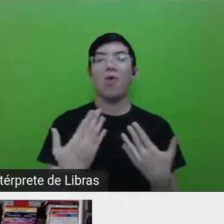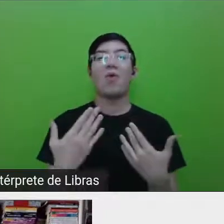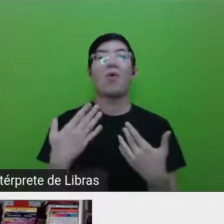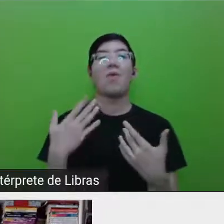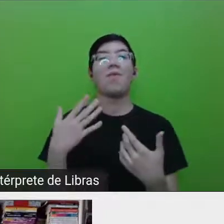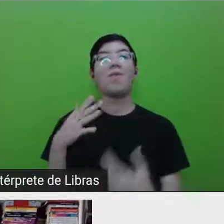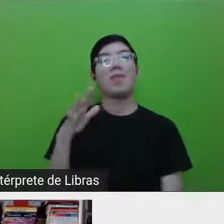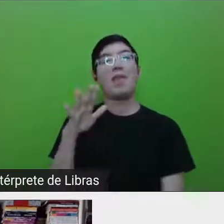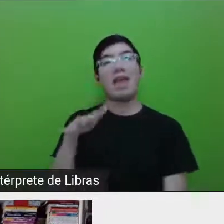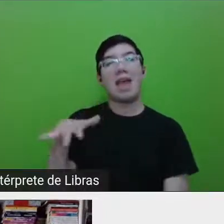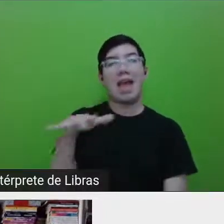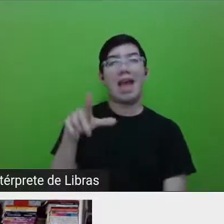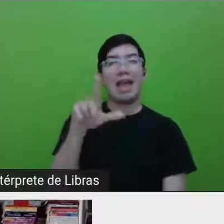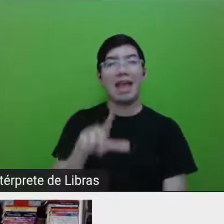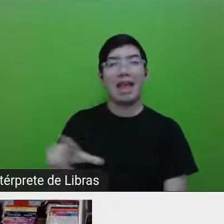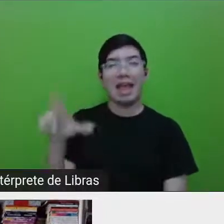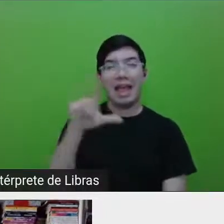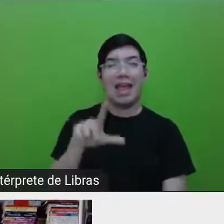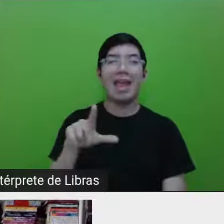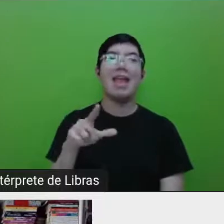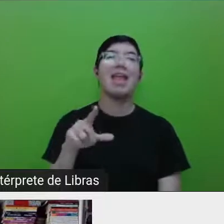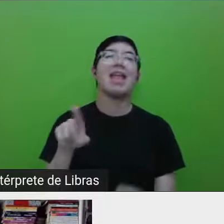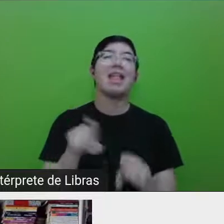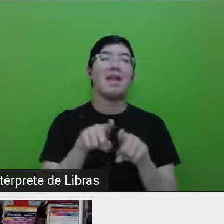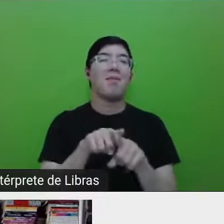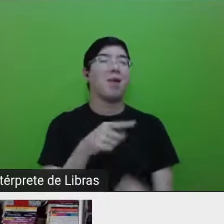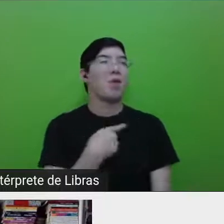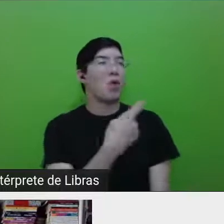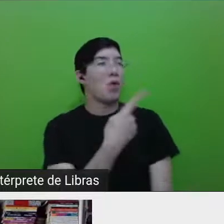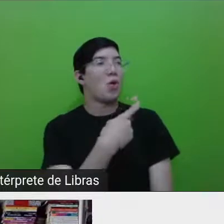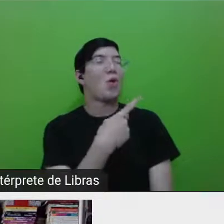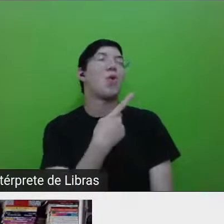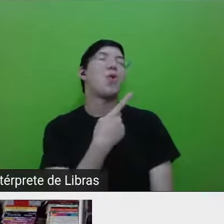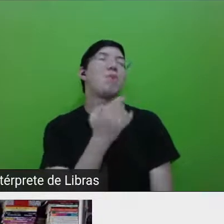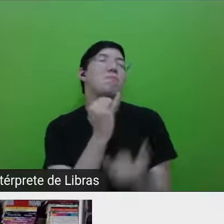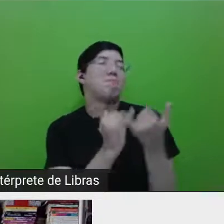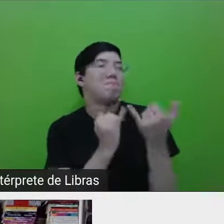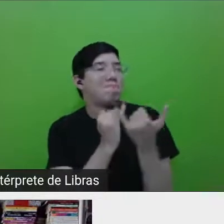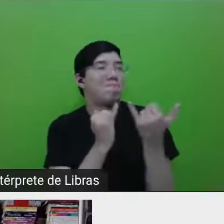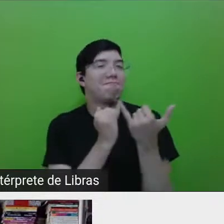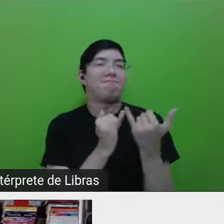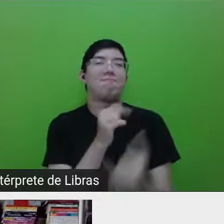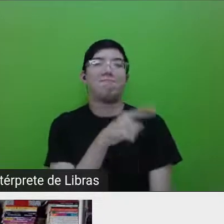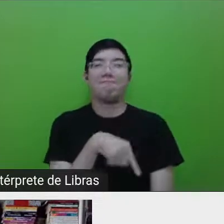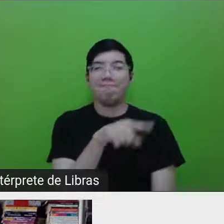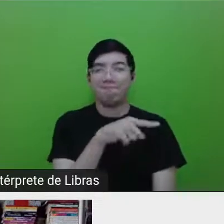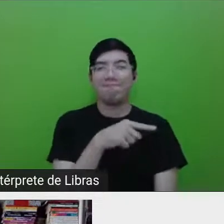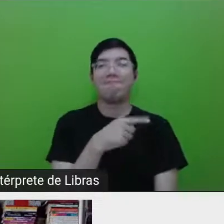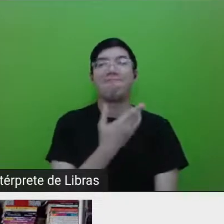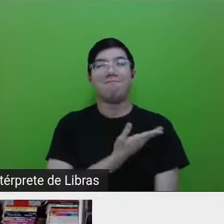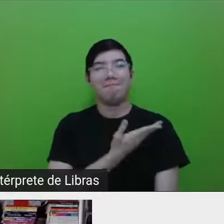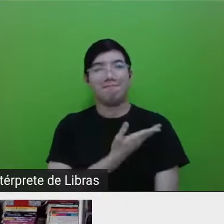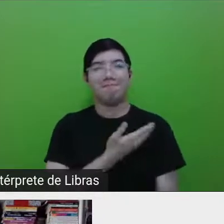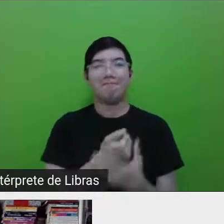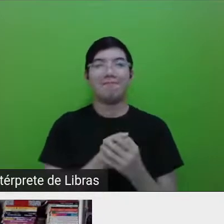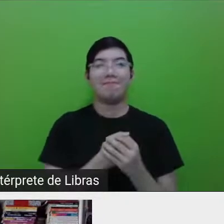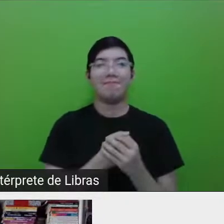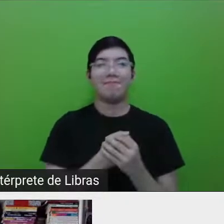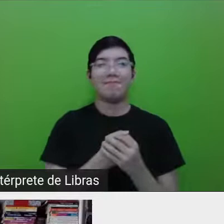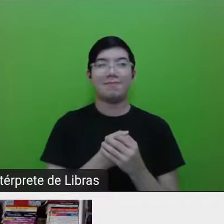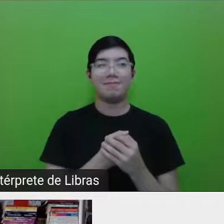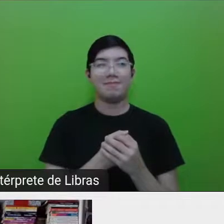meio conversa de comadres, né? Também. Também, também, também, porque outro motivo, além de